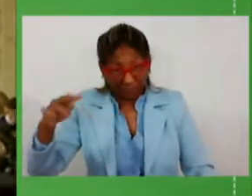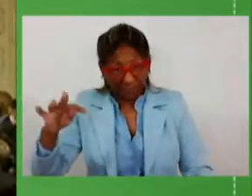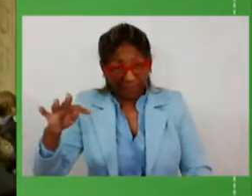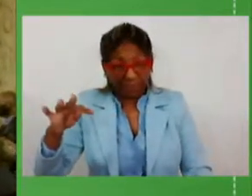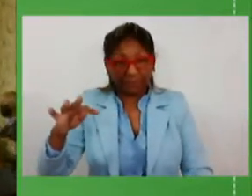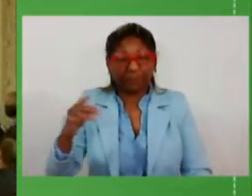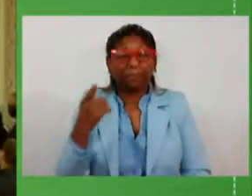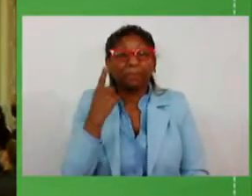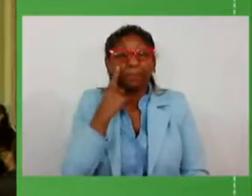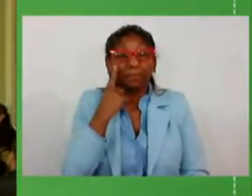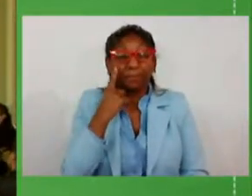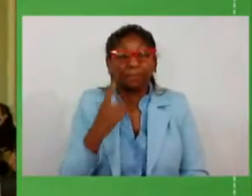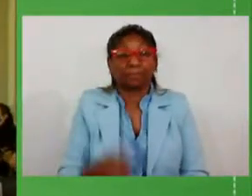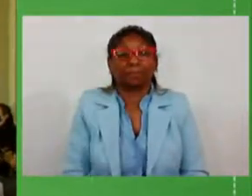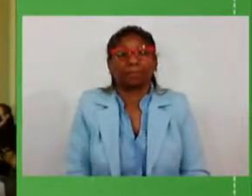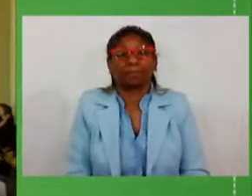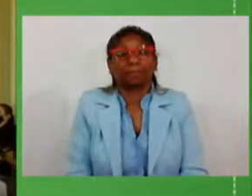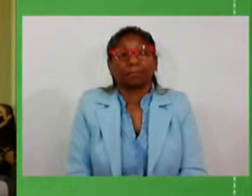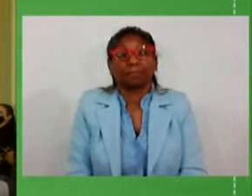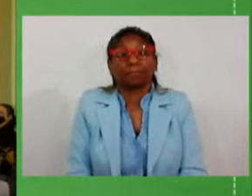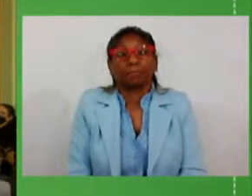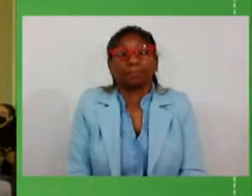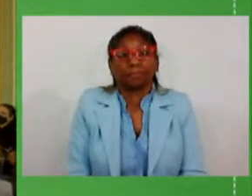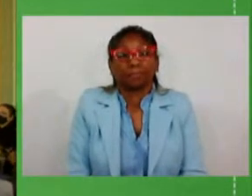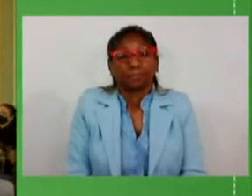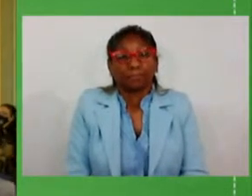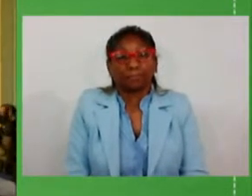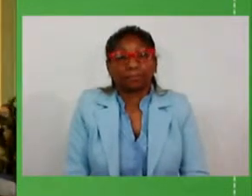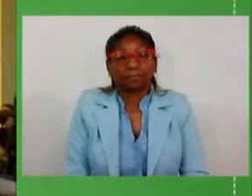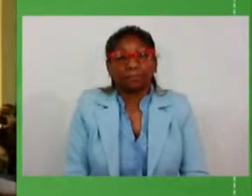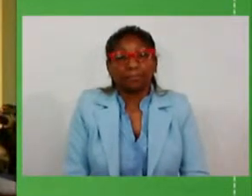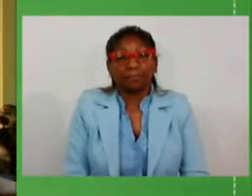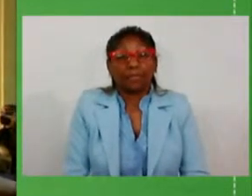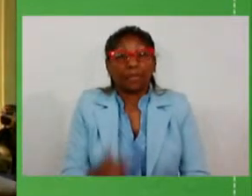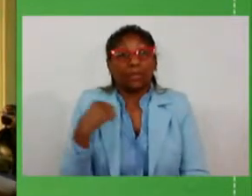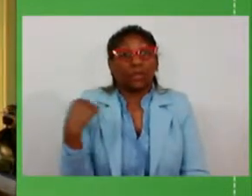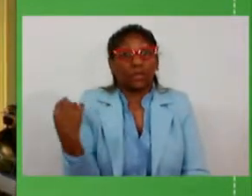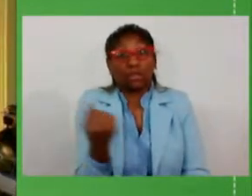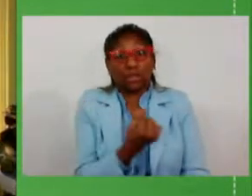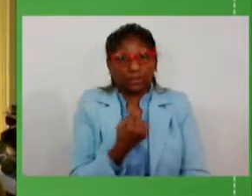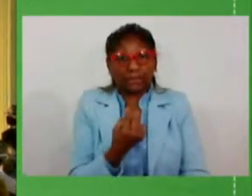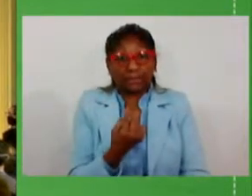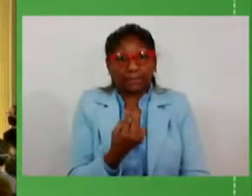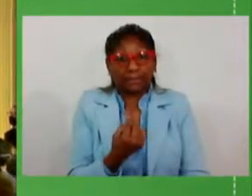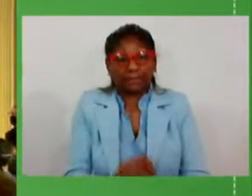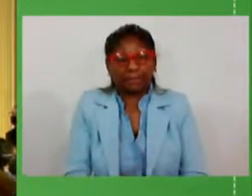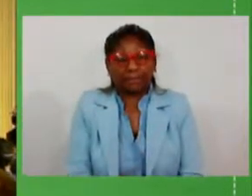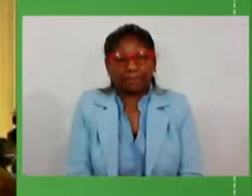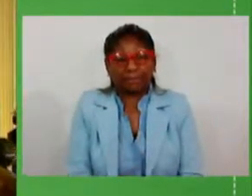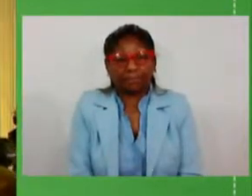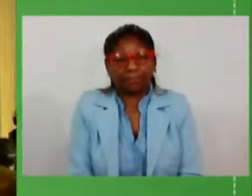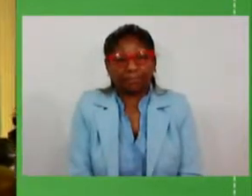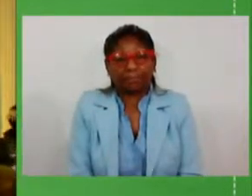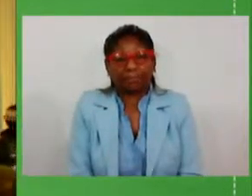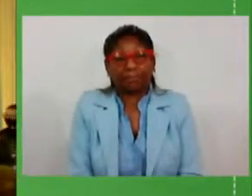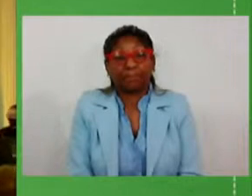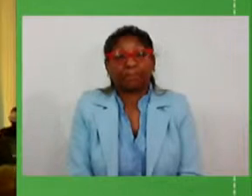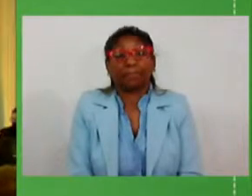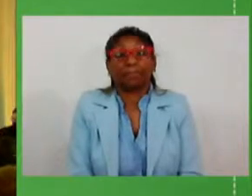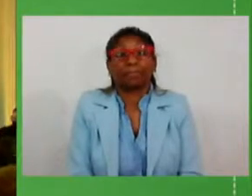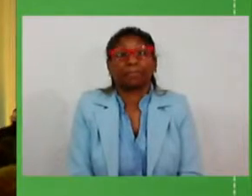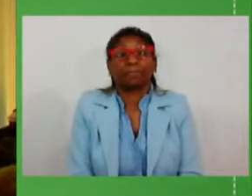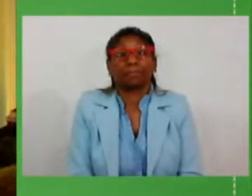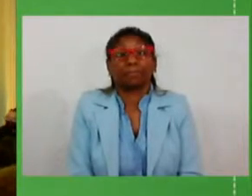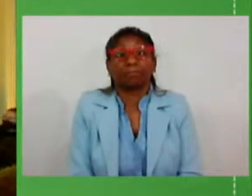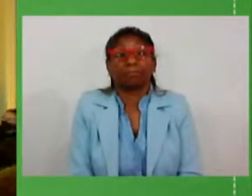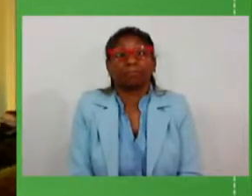porque nós, agora sim, nós temos, o pessoal me pede aqui com a distância